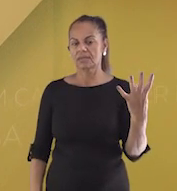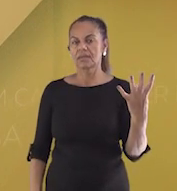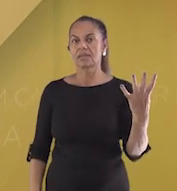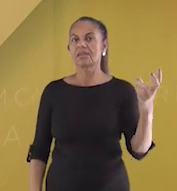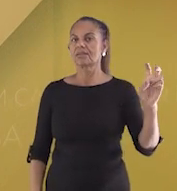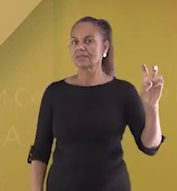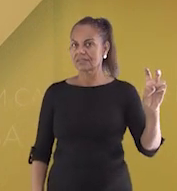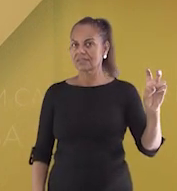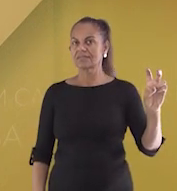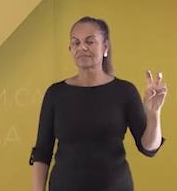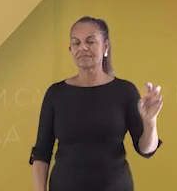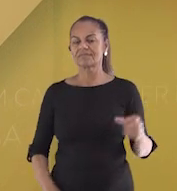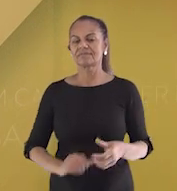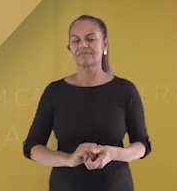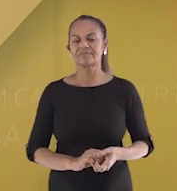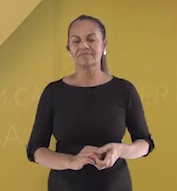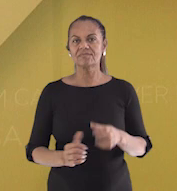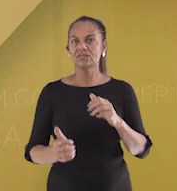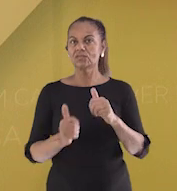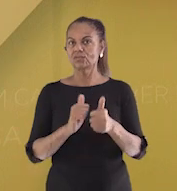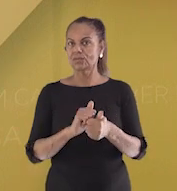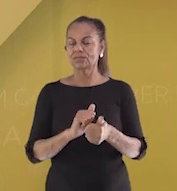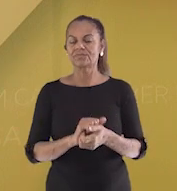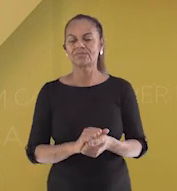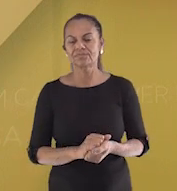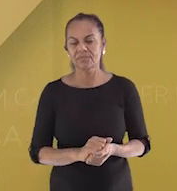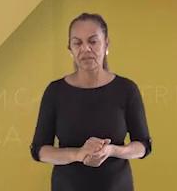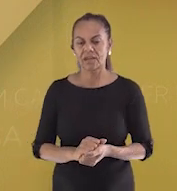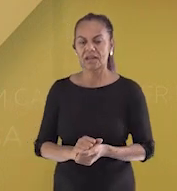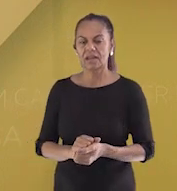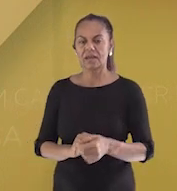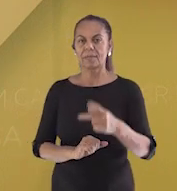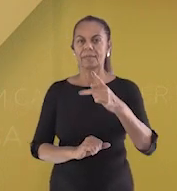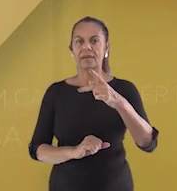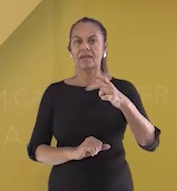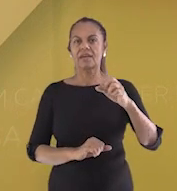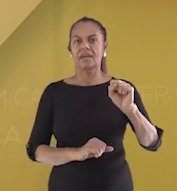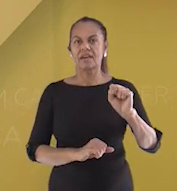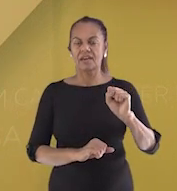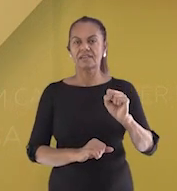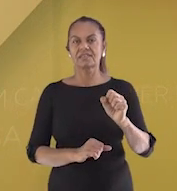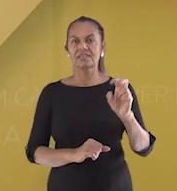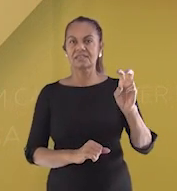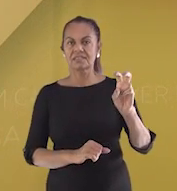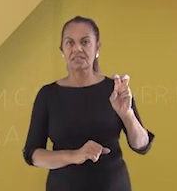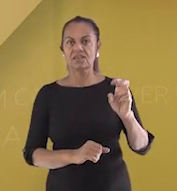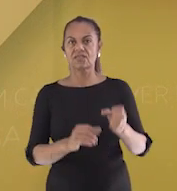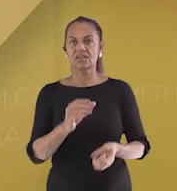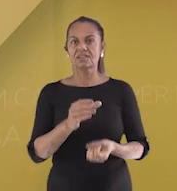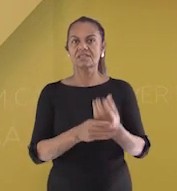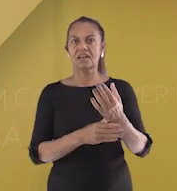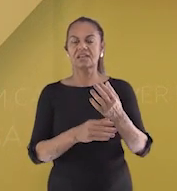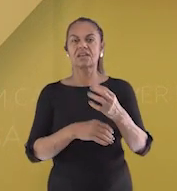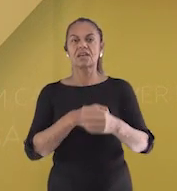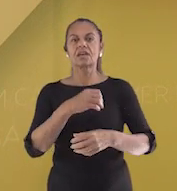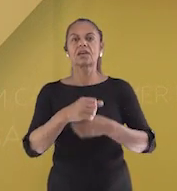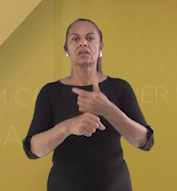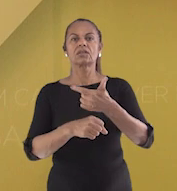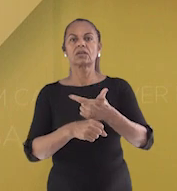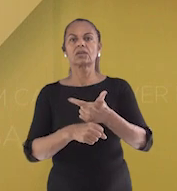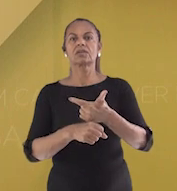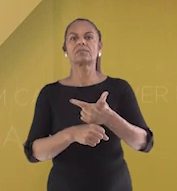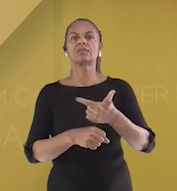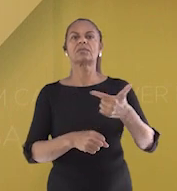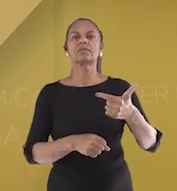o Play 5. O PS5 foi lançado em 2020 e é um dos videogames mais cobiçados.